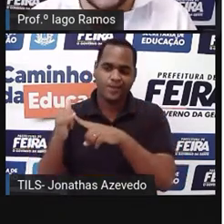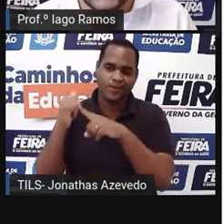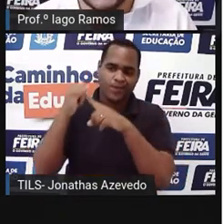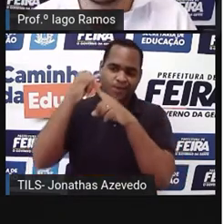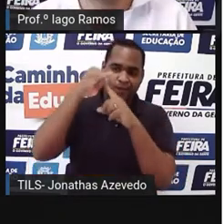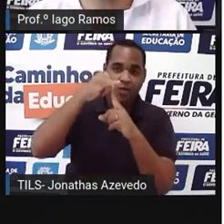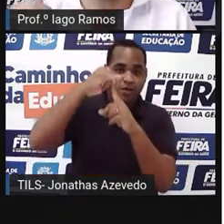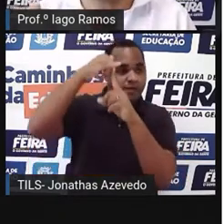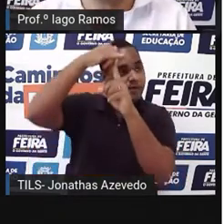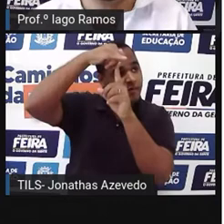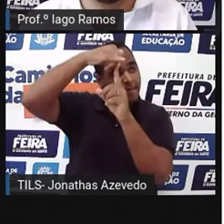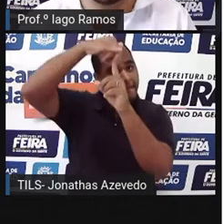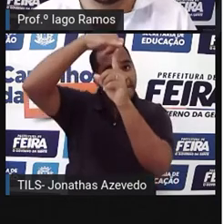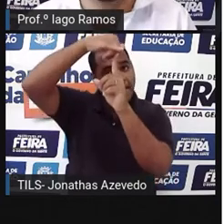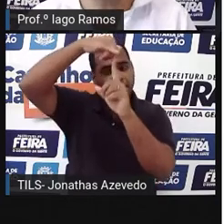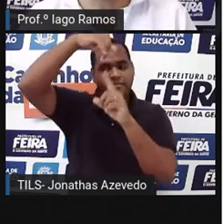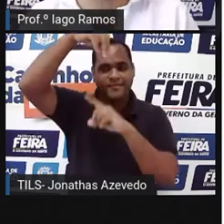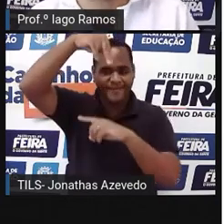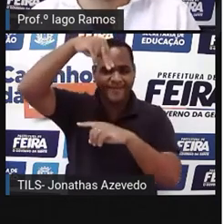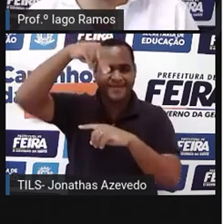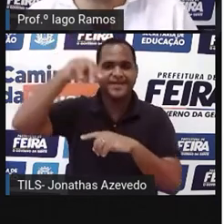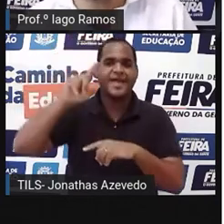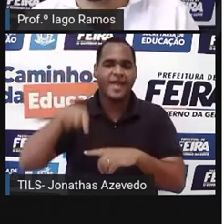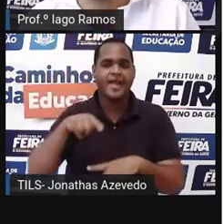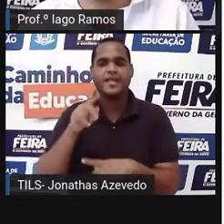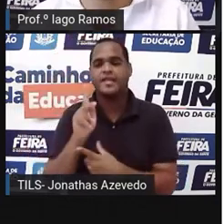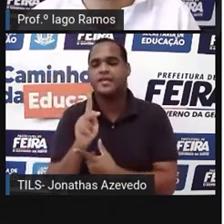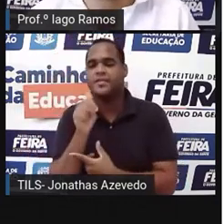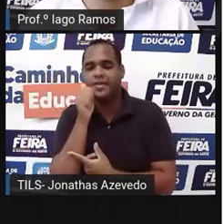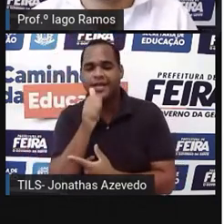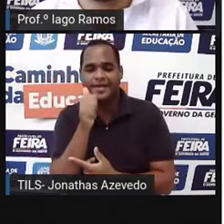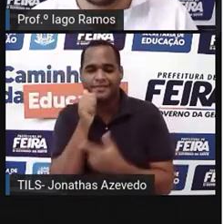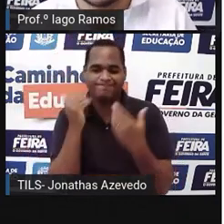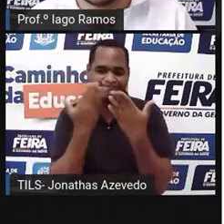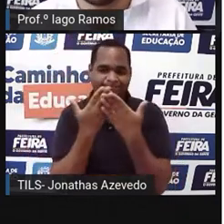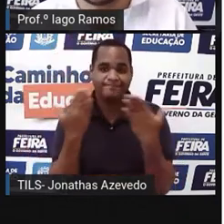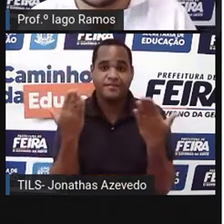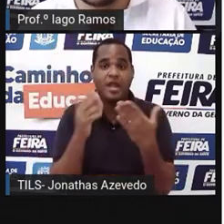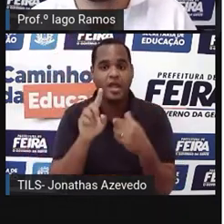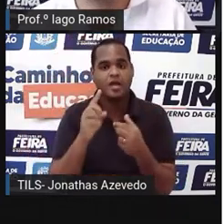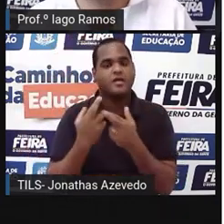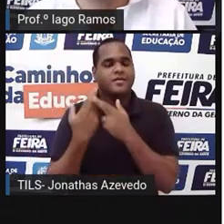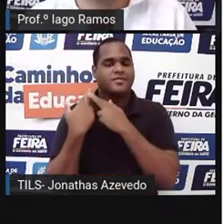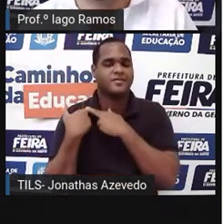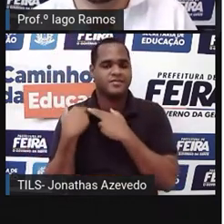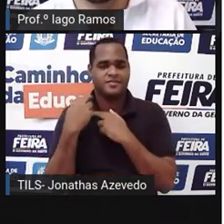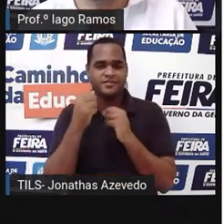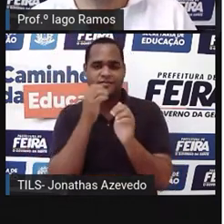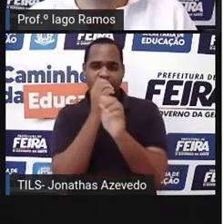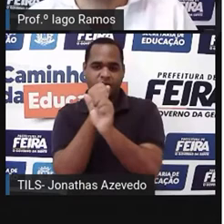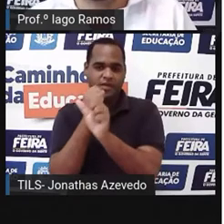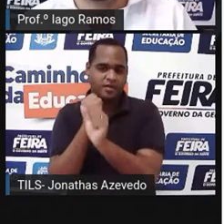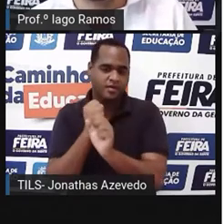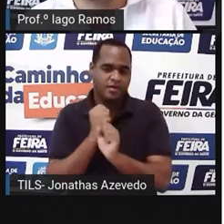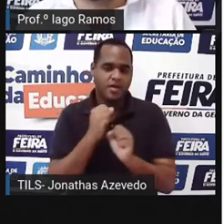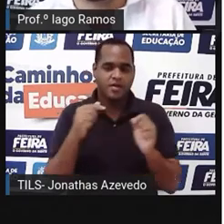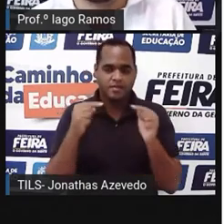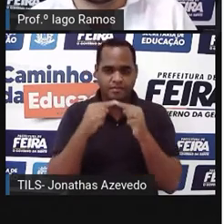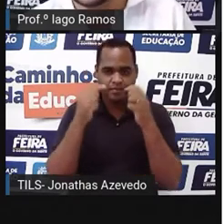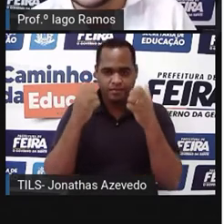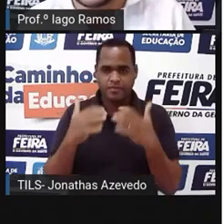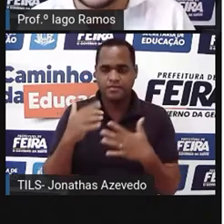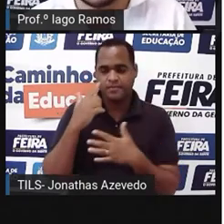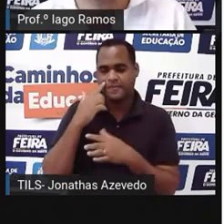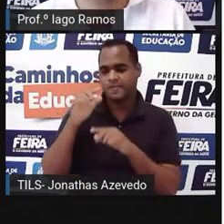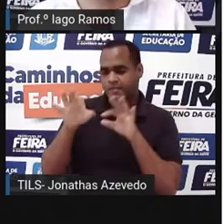Johnson, foi uma das responsáveis por efetuar o cálculo que deu a